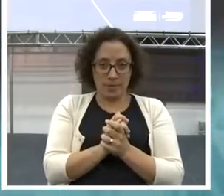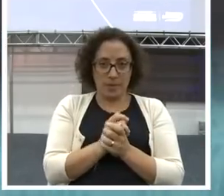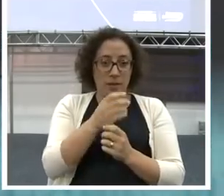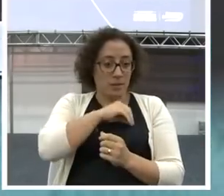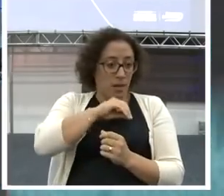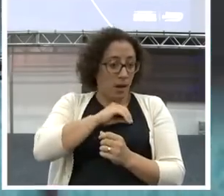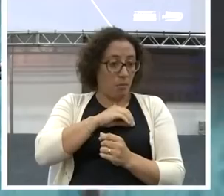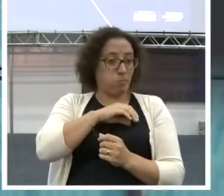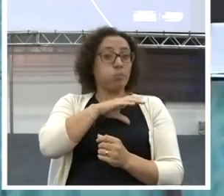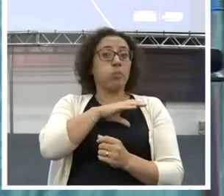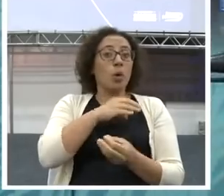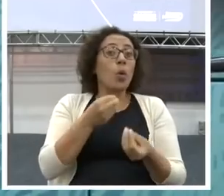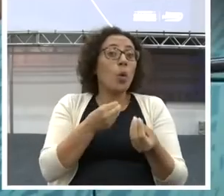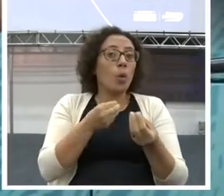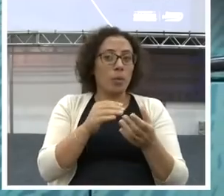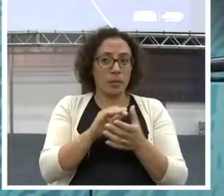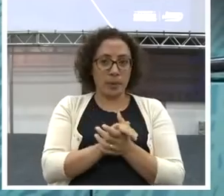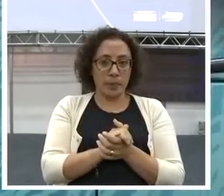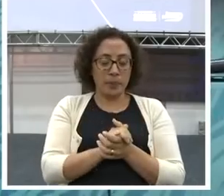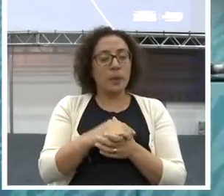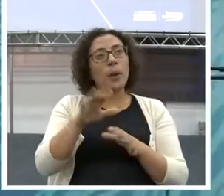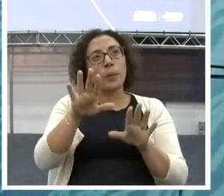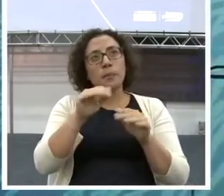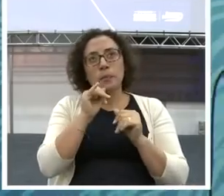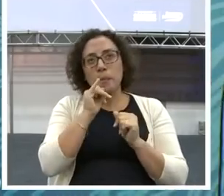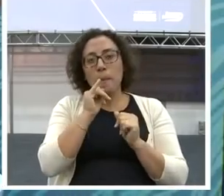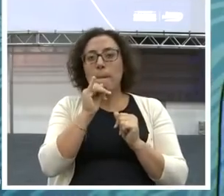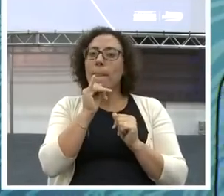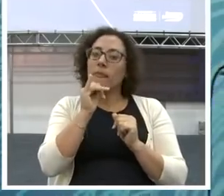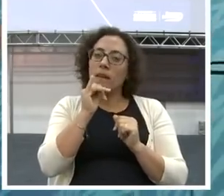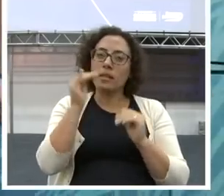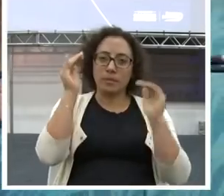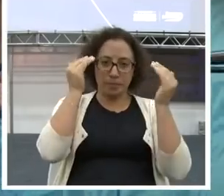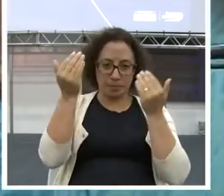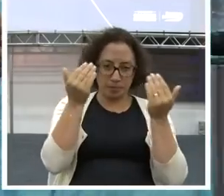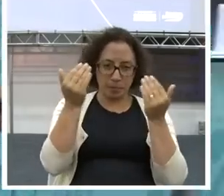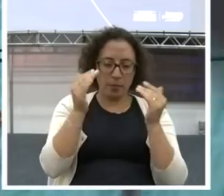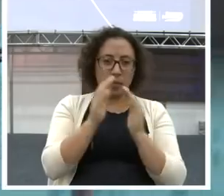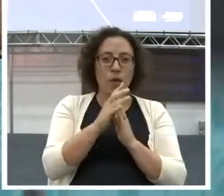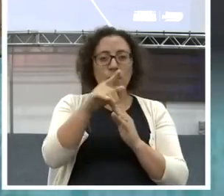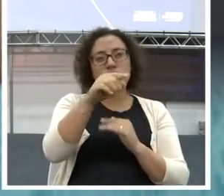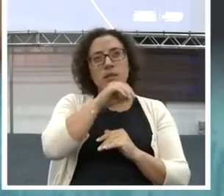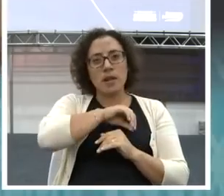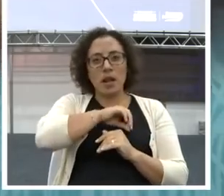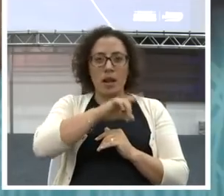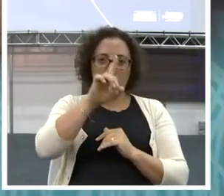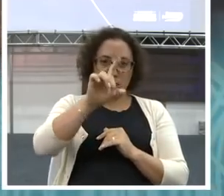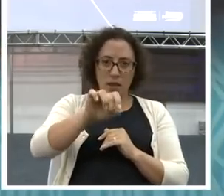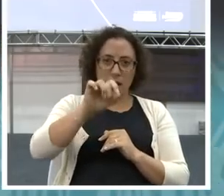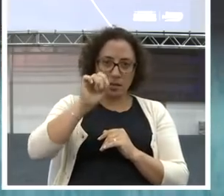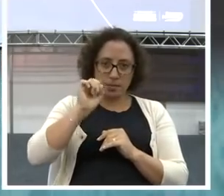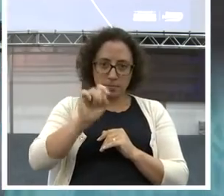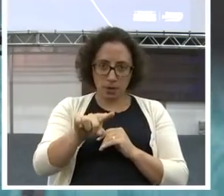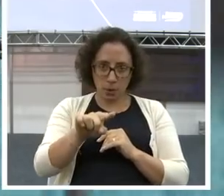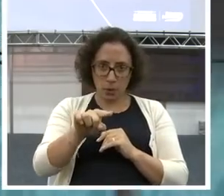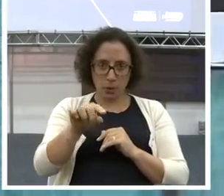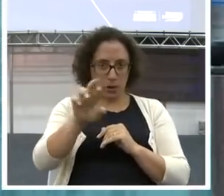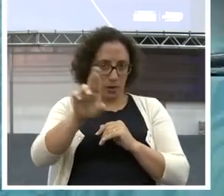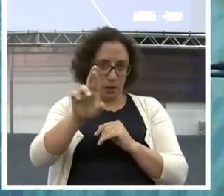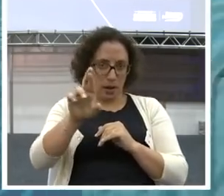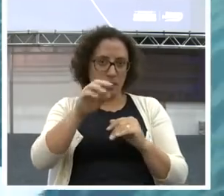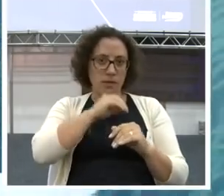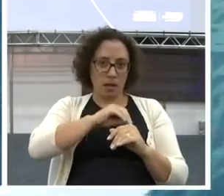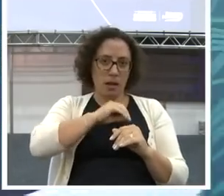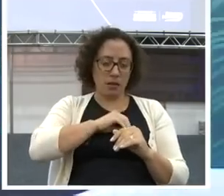Como você ganha. Então imagina que você ganha. Dez mil reais por mês. E você está trabalhando. Ralando dano duro por